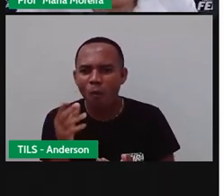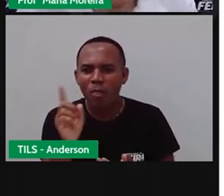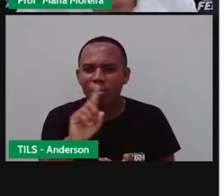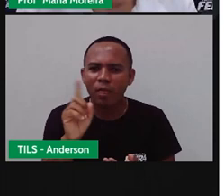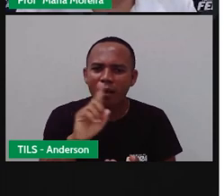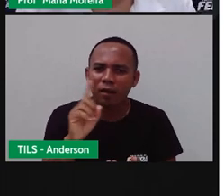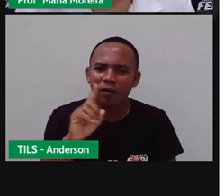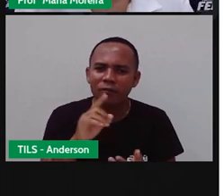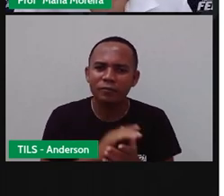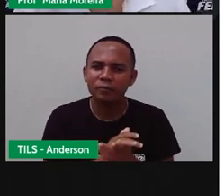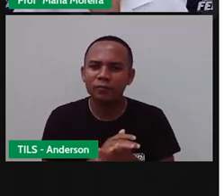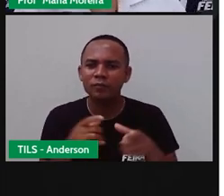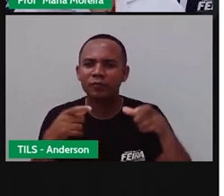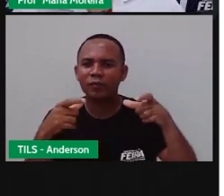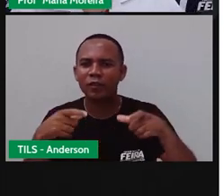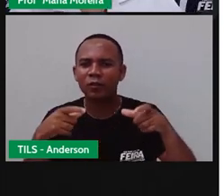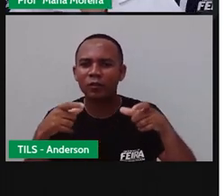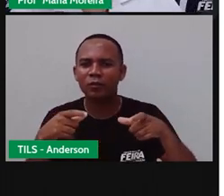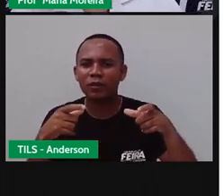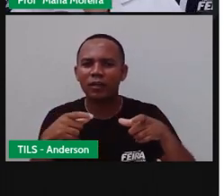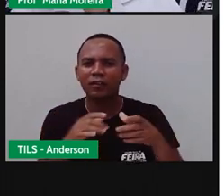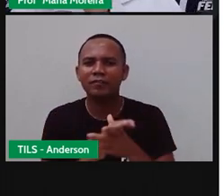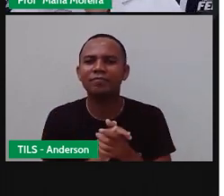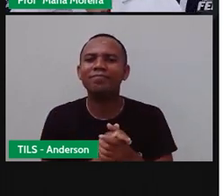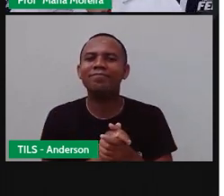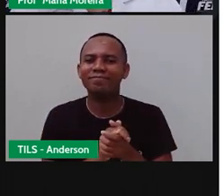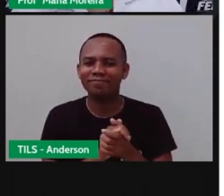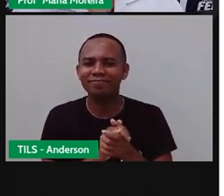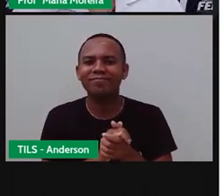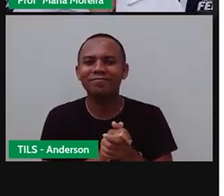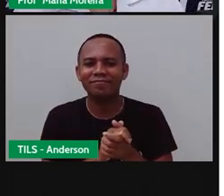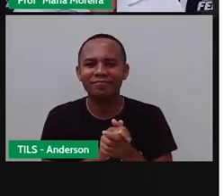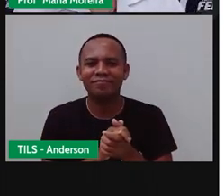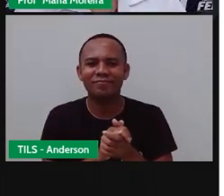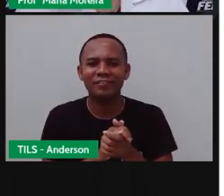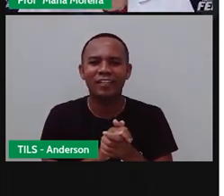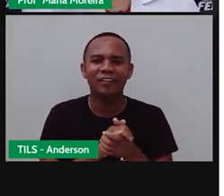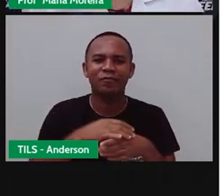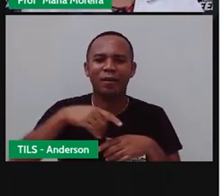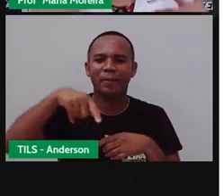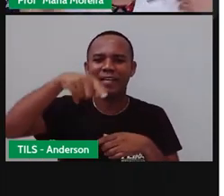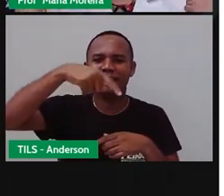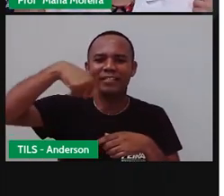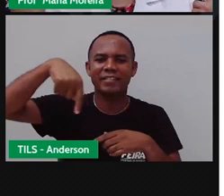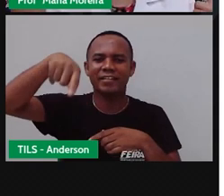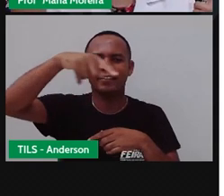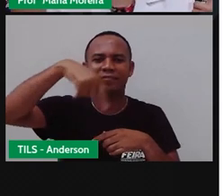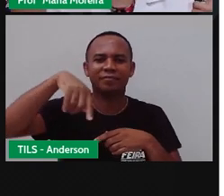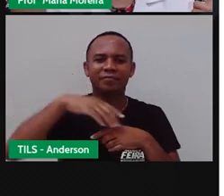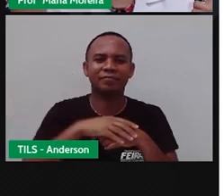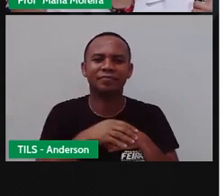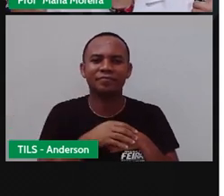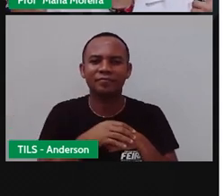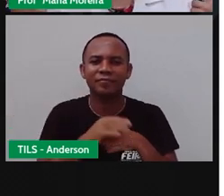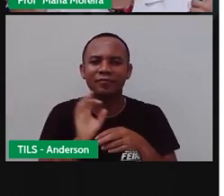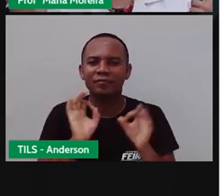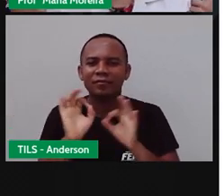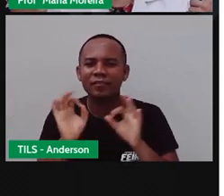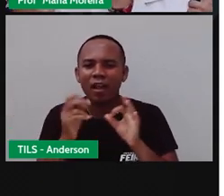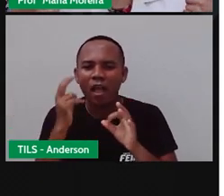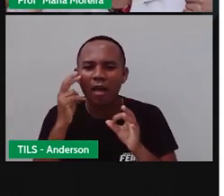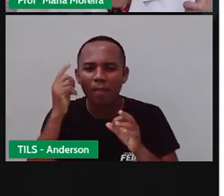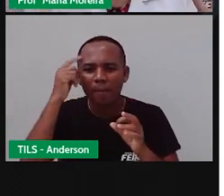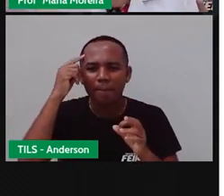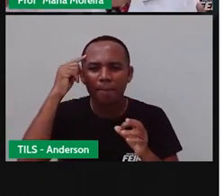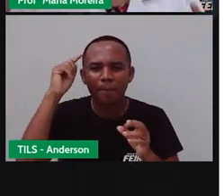Anderson, nesse lugar, é que tem aquela escultura amarela de Juracidória, que a gente falou aqui, lembra? Então, olha o que é a Pró-Maria, Anderson, a gente está fazendo agora.